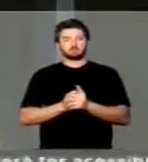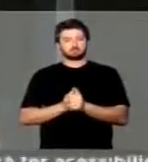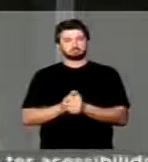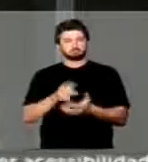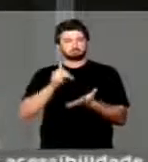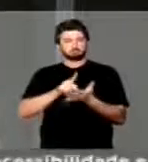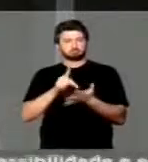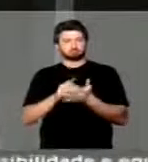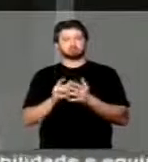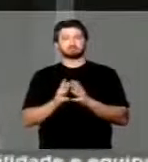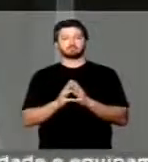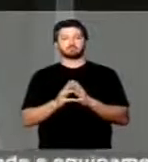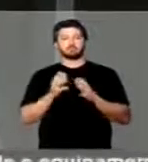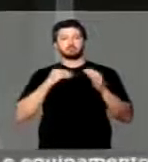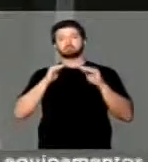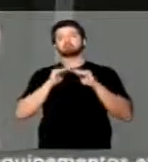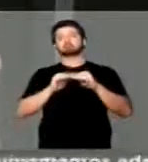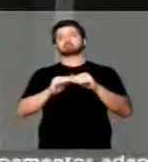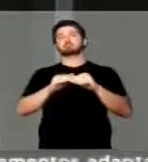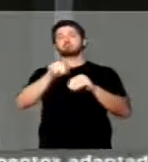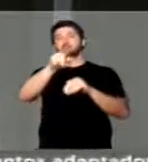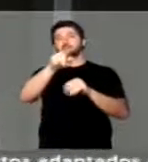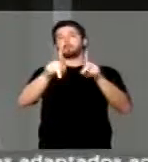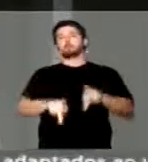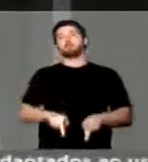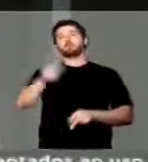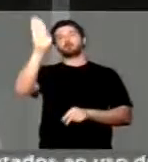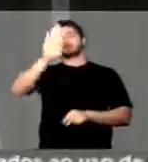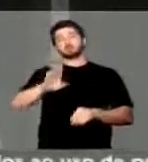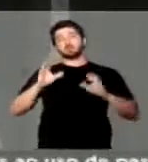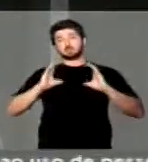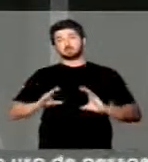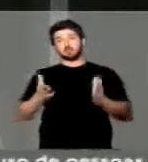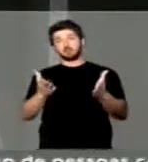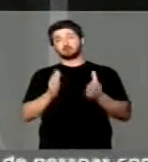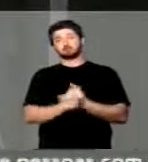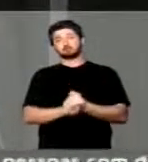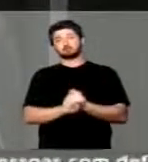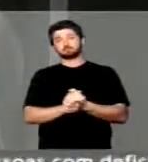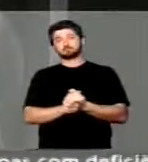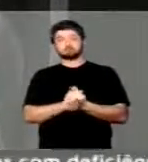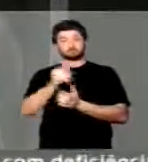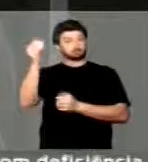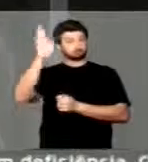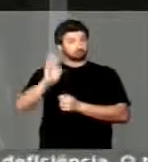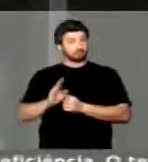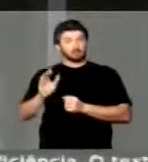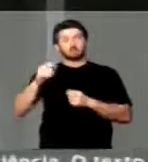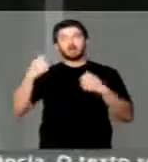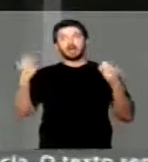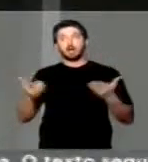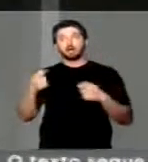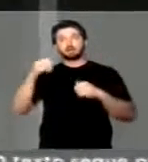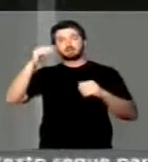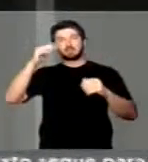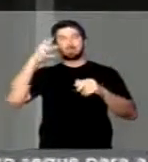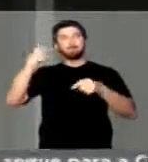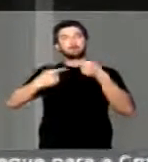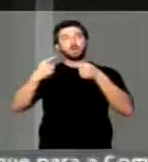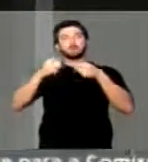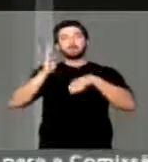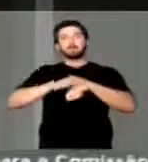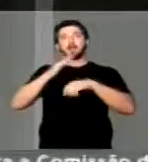particularmente me dirijo aos cidadãos brasileiros. O Brasil precisa de coerência política.